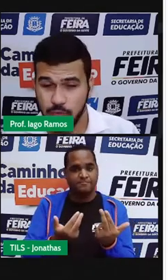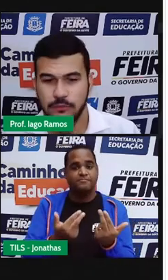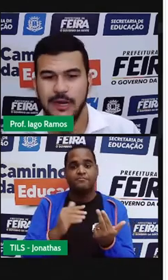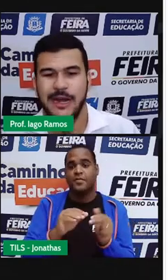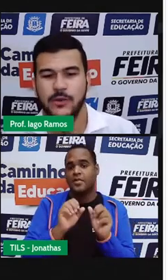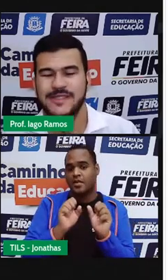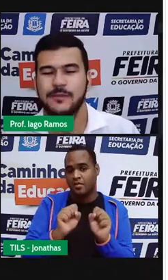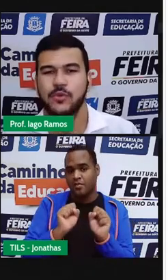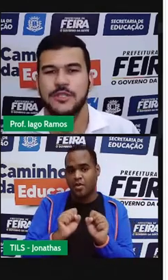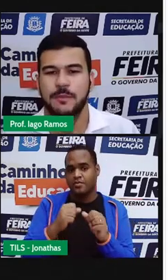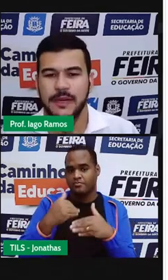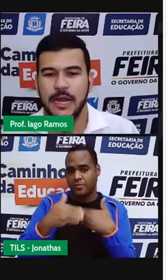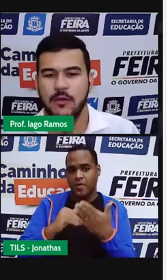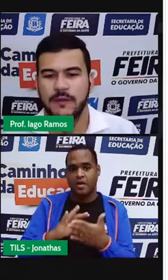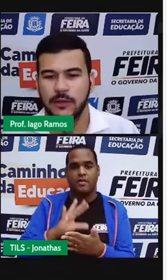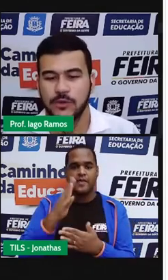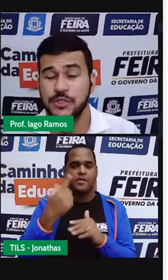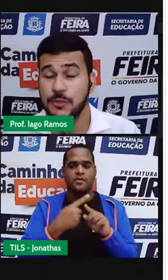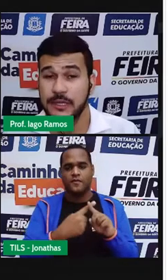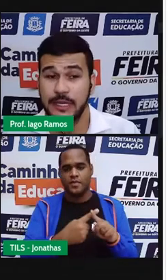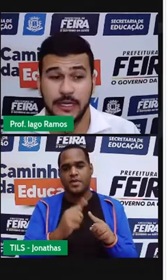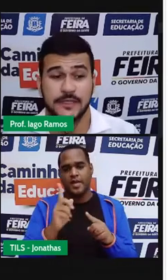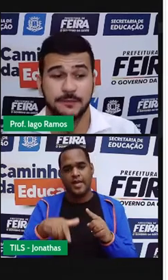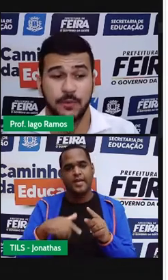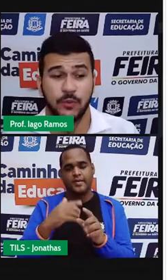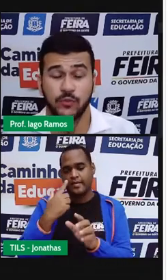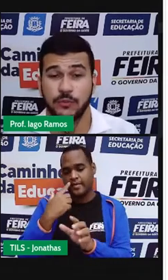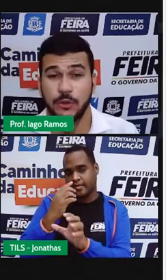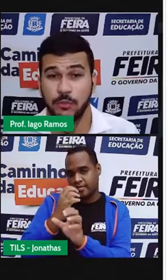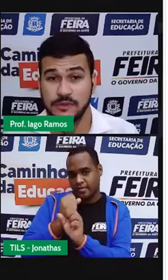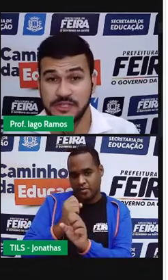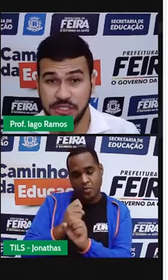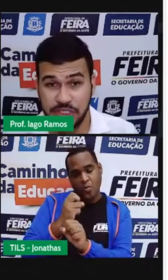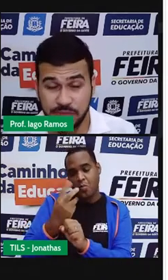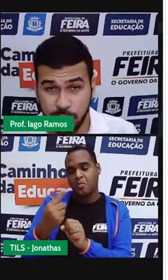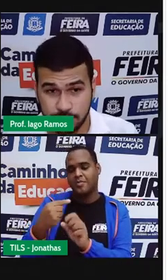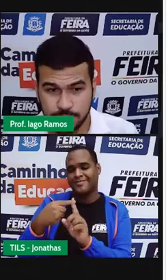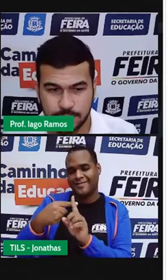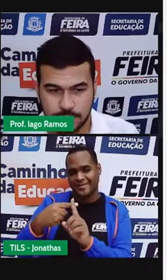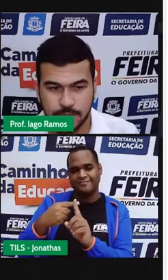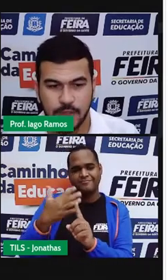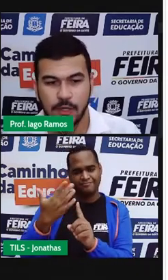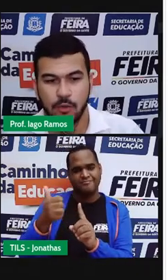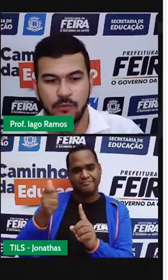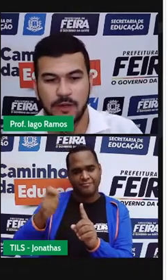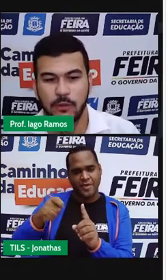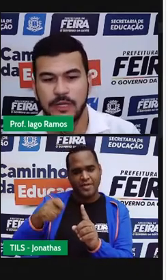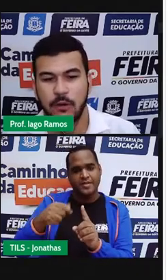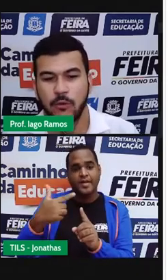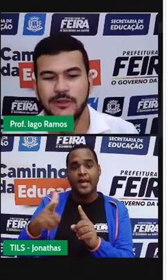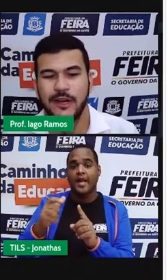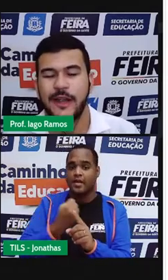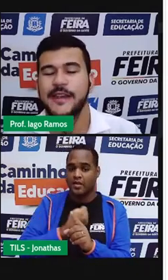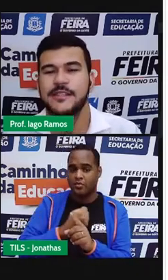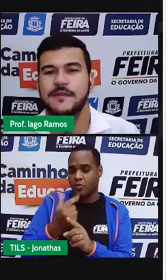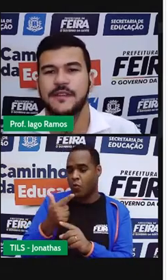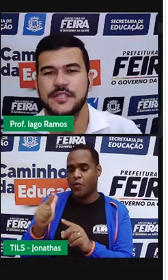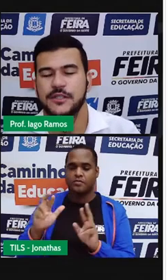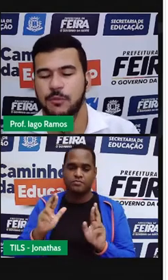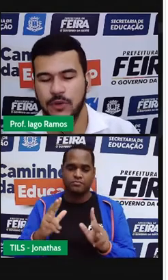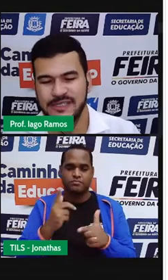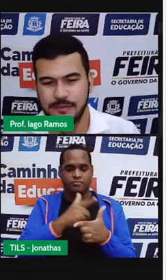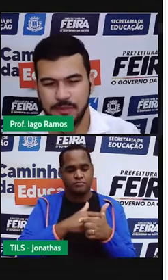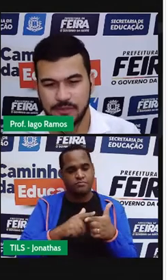quando, ao se multiplicar o valor de uma delas por um número positivo, o valor da outra é